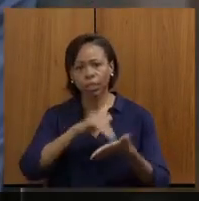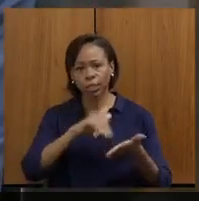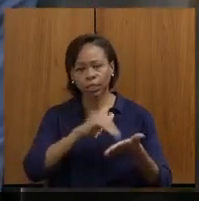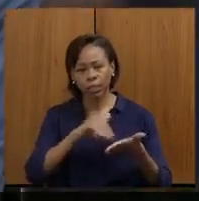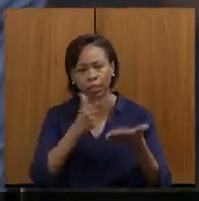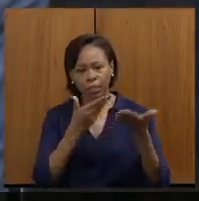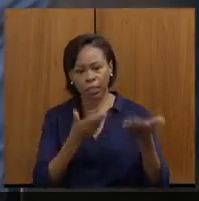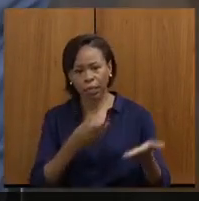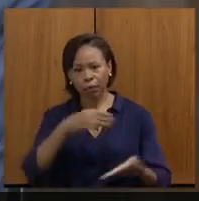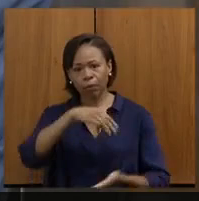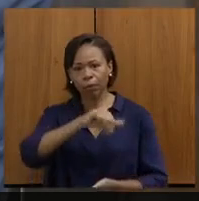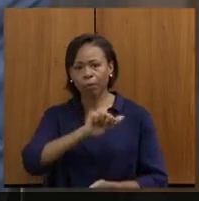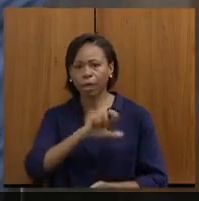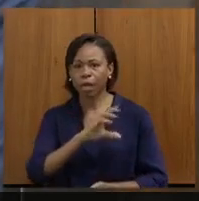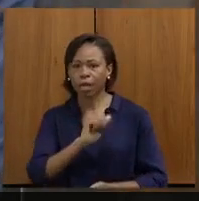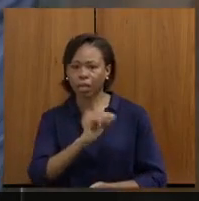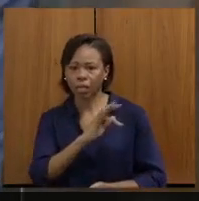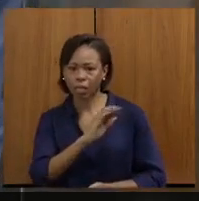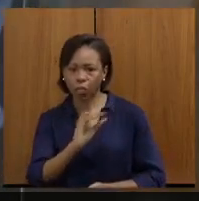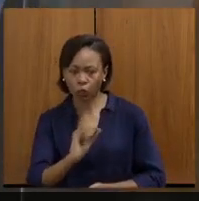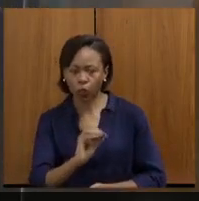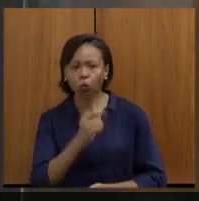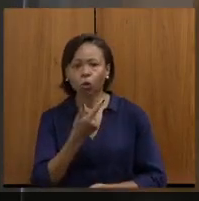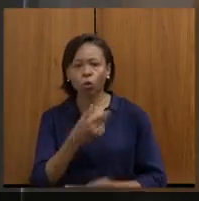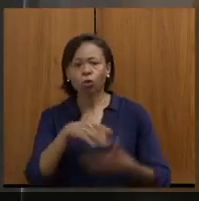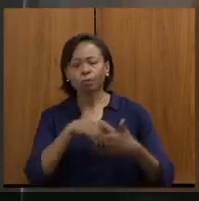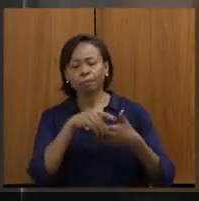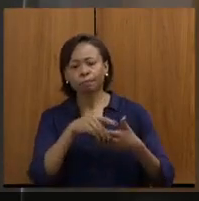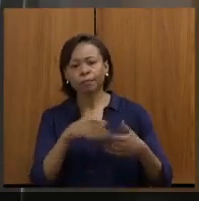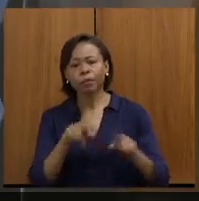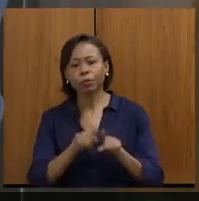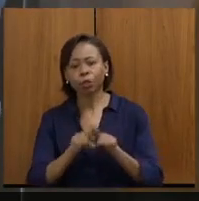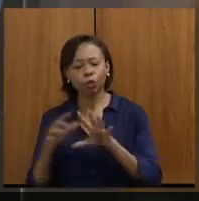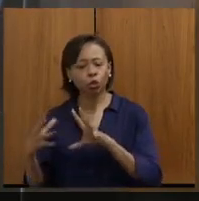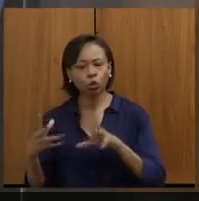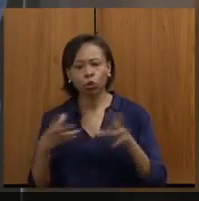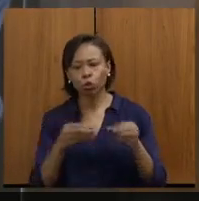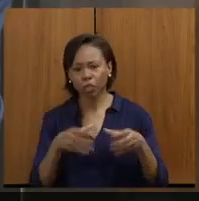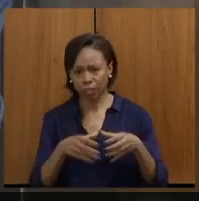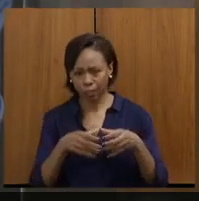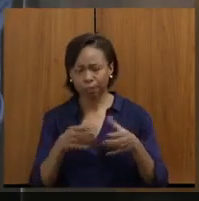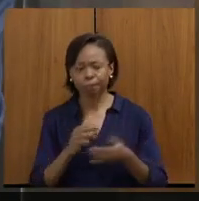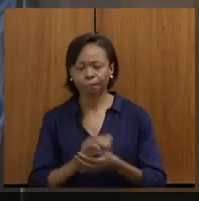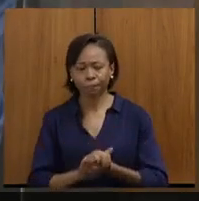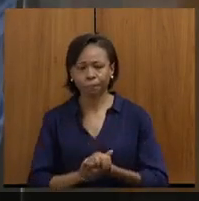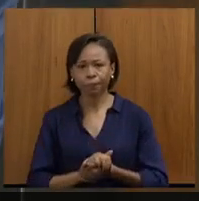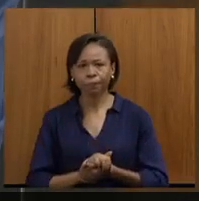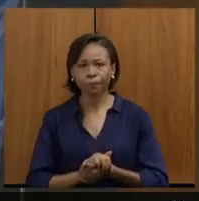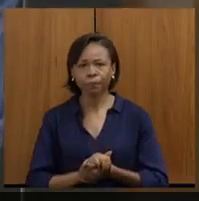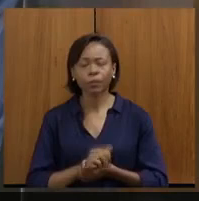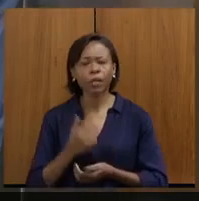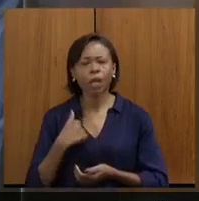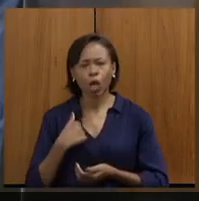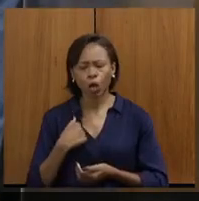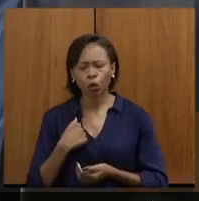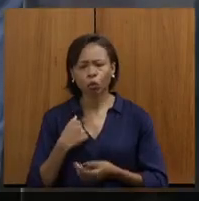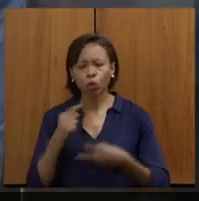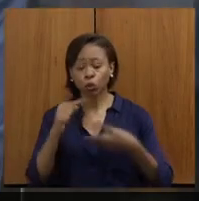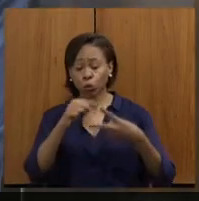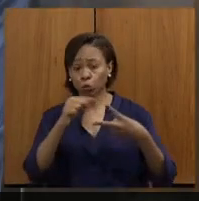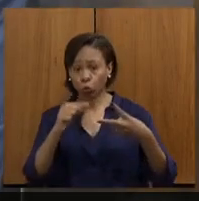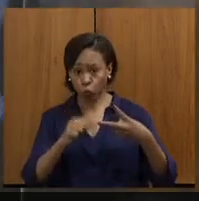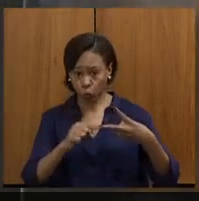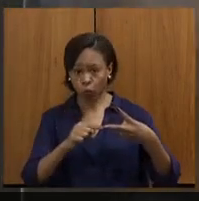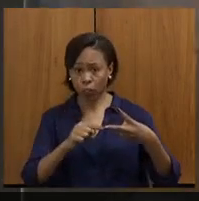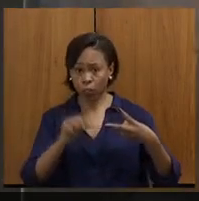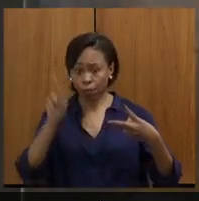Marcato, cumprimentá-lo, cumprimentar também toda a equipe. Eu levantei aqui duas questões, uma